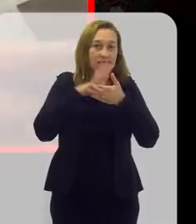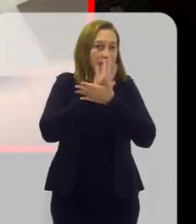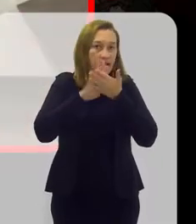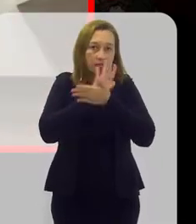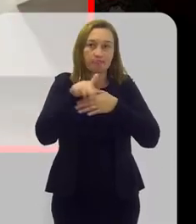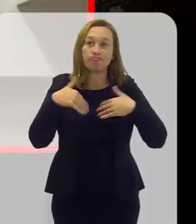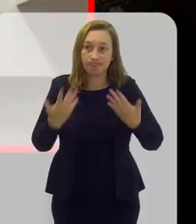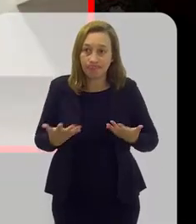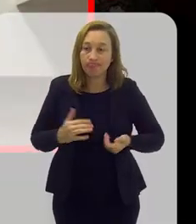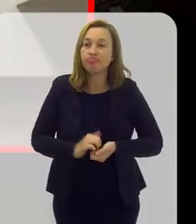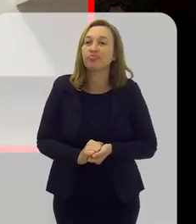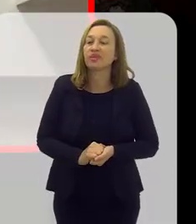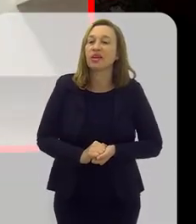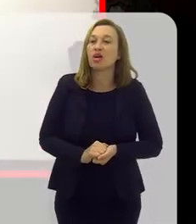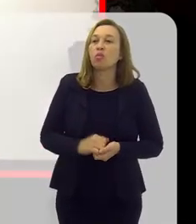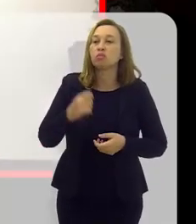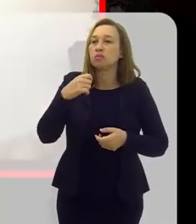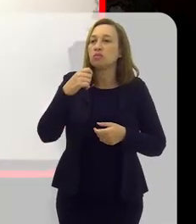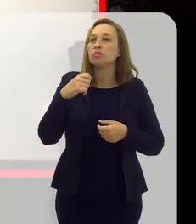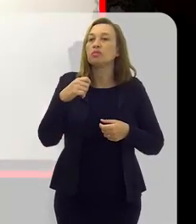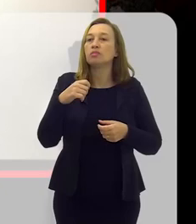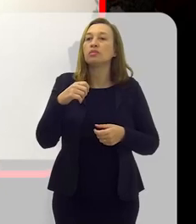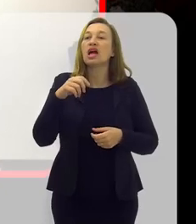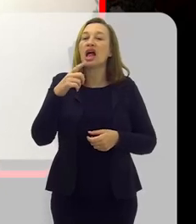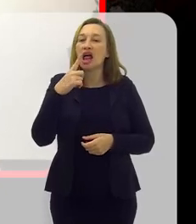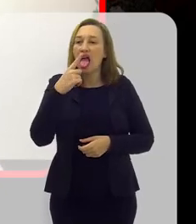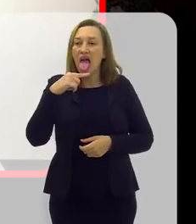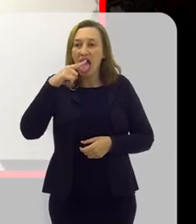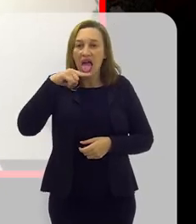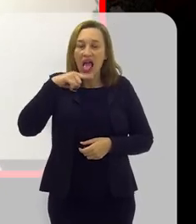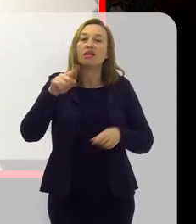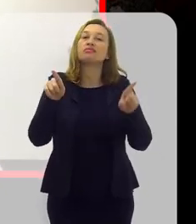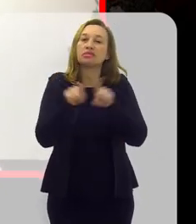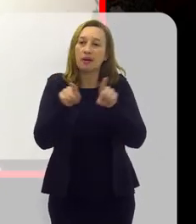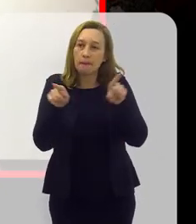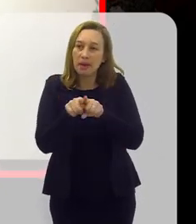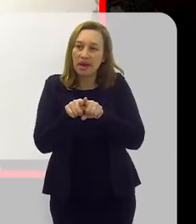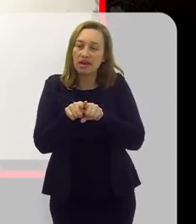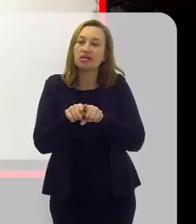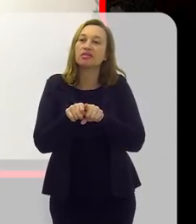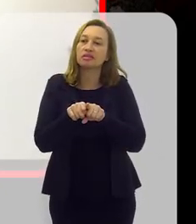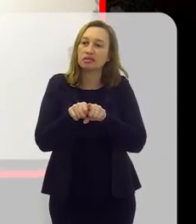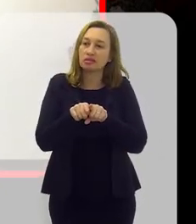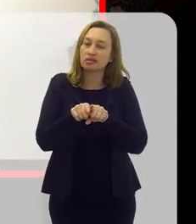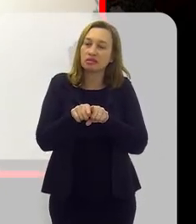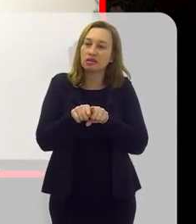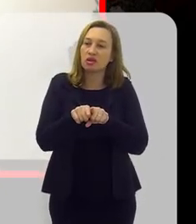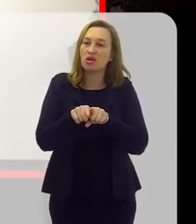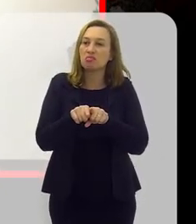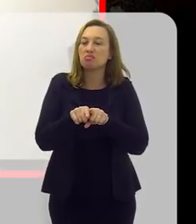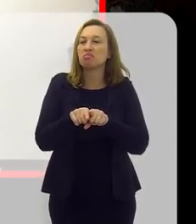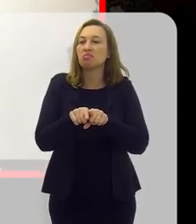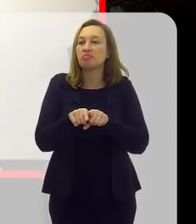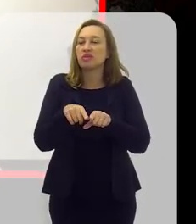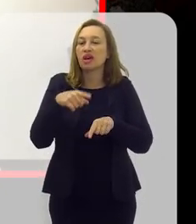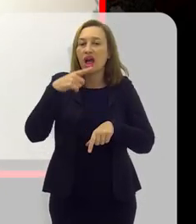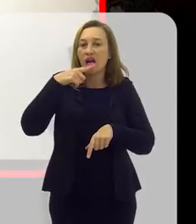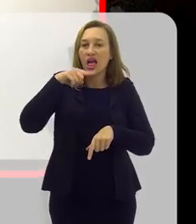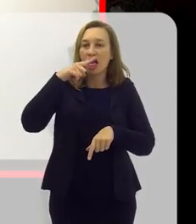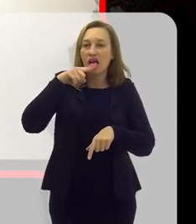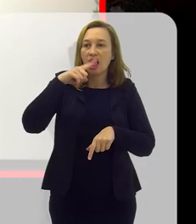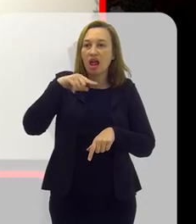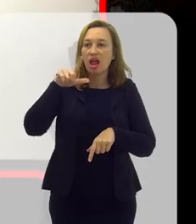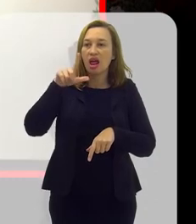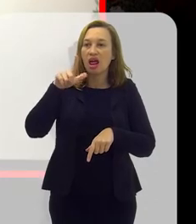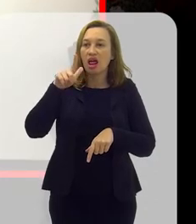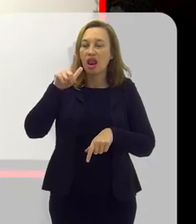parte dele. Língua também, bochecha por dentro também é importante escovar, Língua comum, às vezes, o paciente escova. A bochecha não, mas